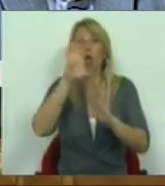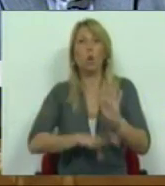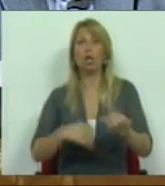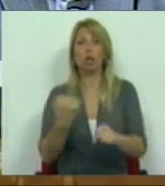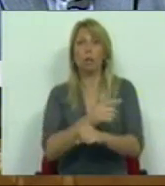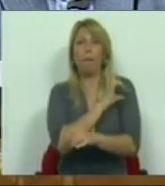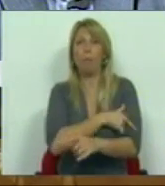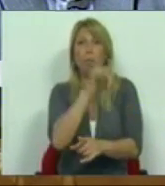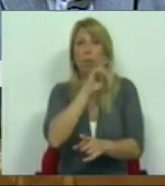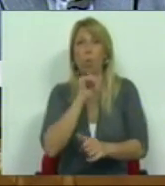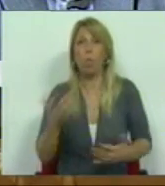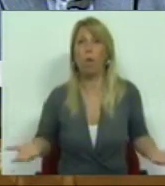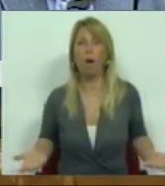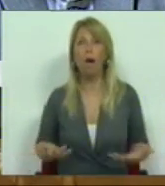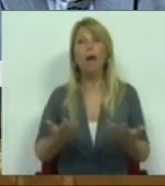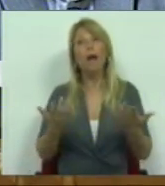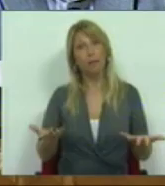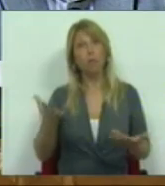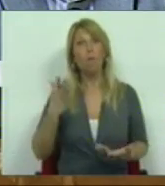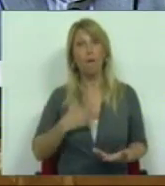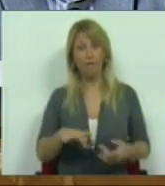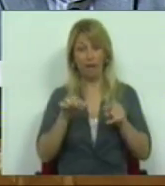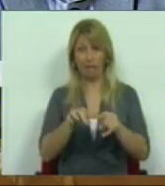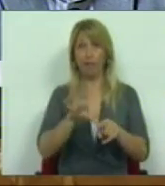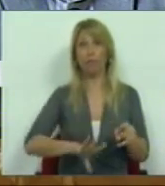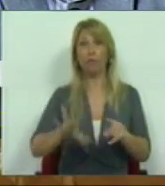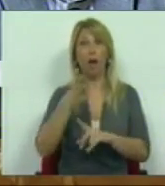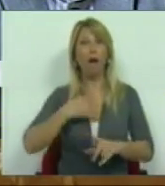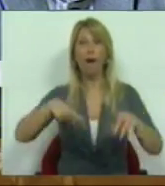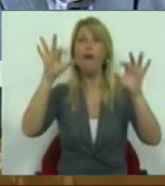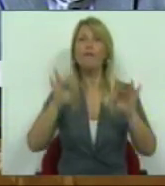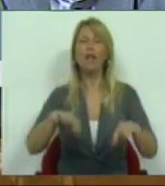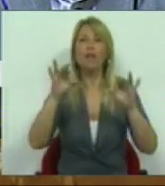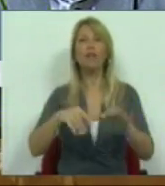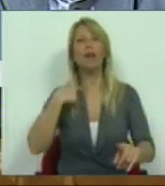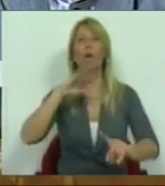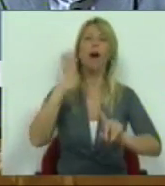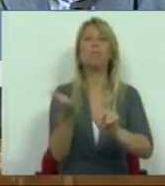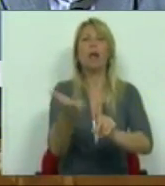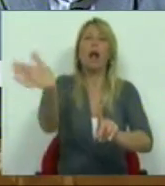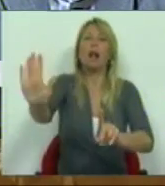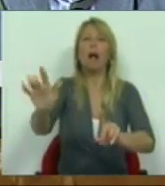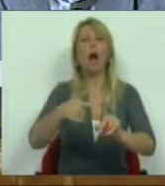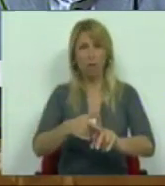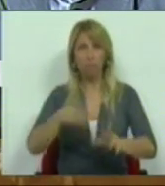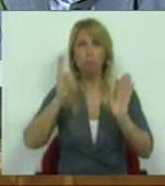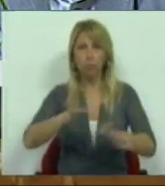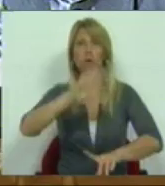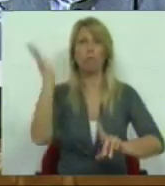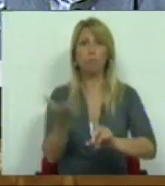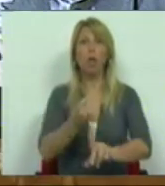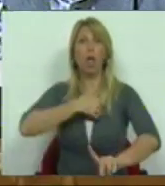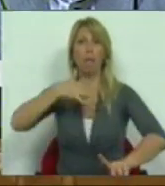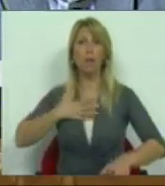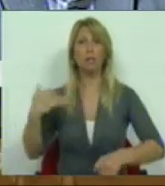pretendemos, desta forma, acabar com a impunidade com que empresas e serviços se